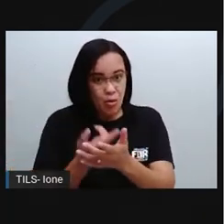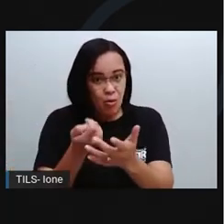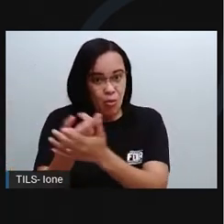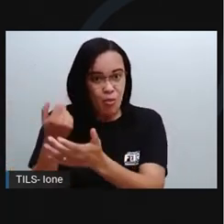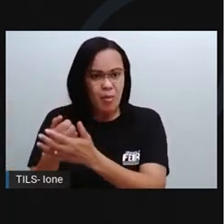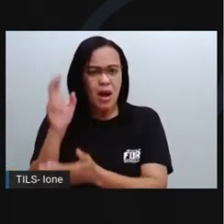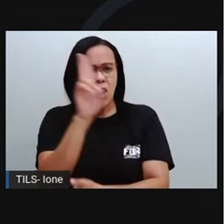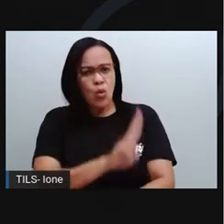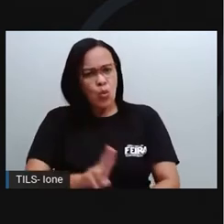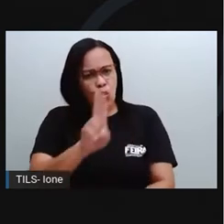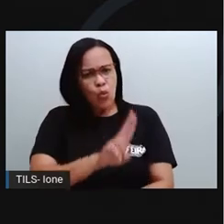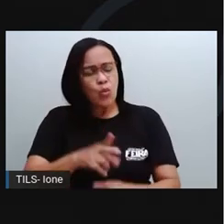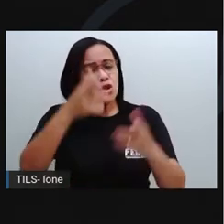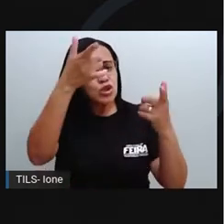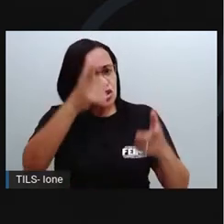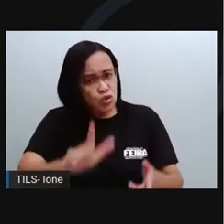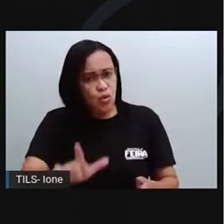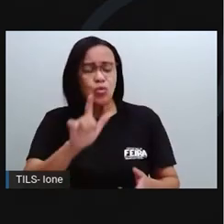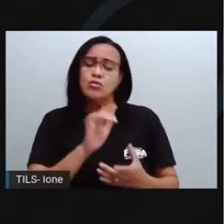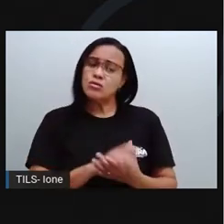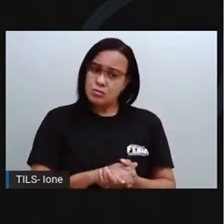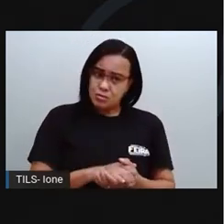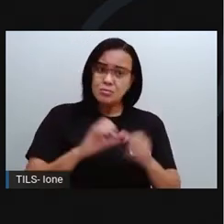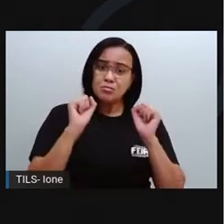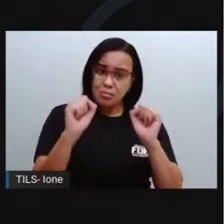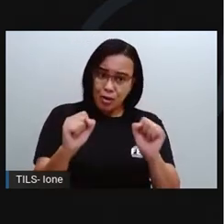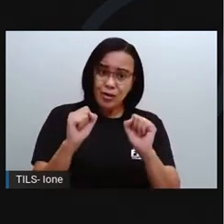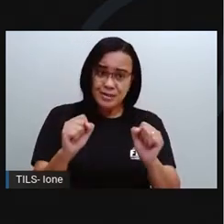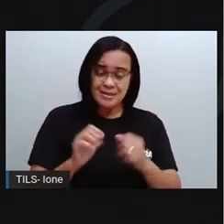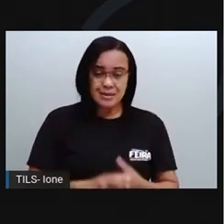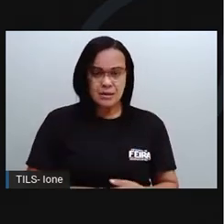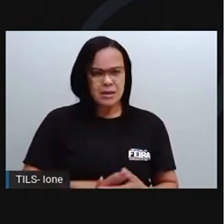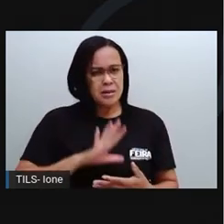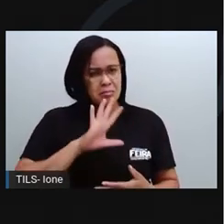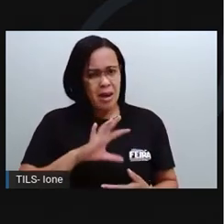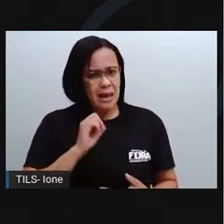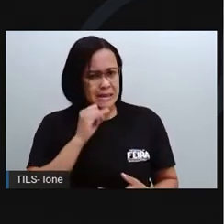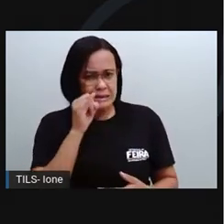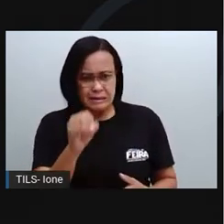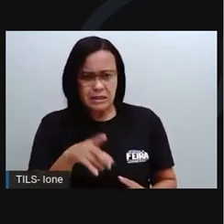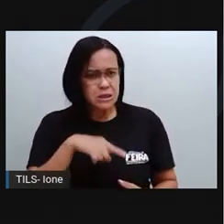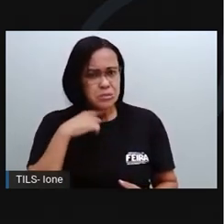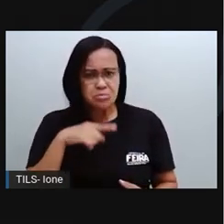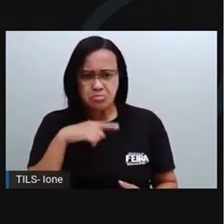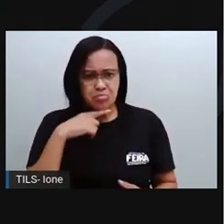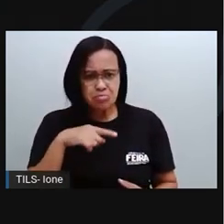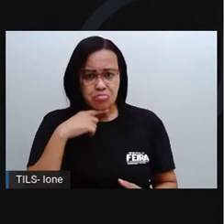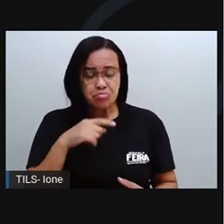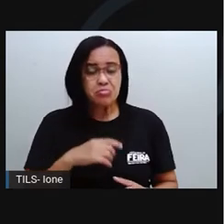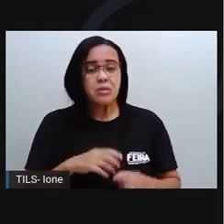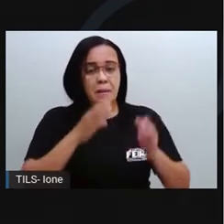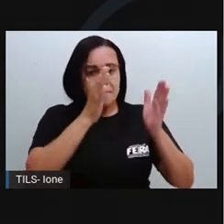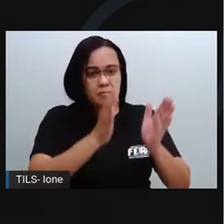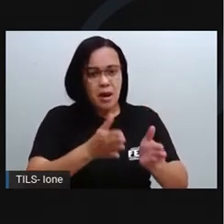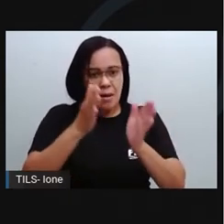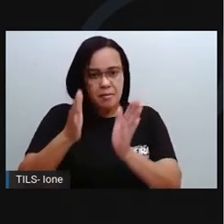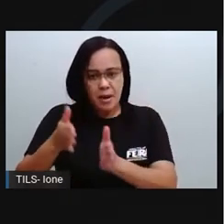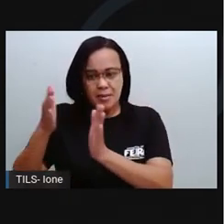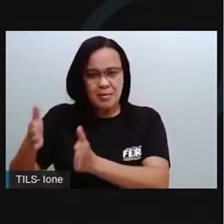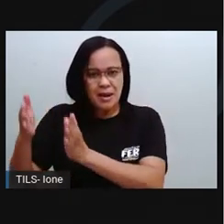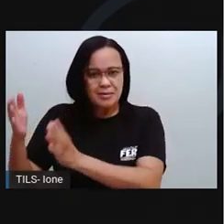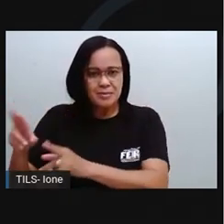reutilizá-la para outras coisas. E se não tiver mesmo o que fazer, o melhor é enviar a sacola para reciclagem.